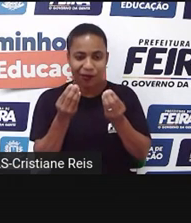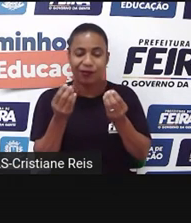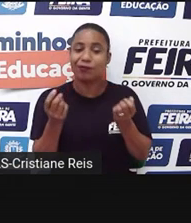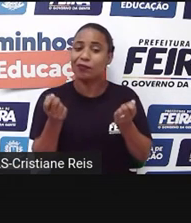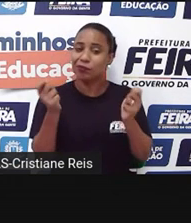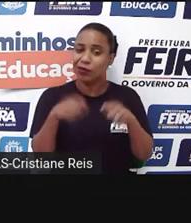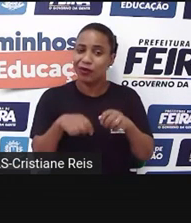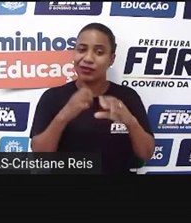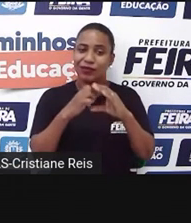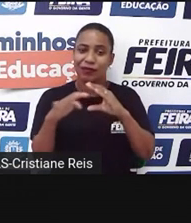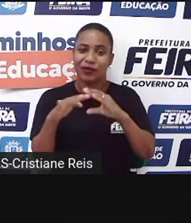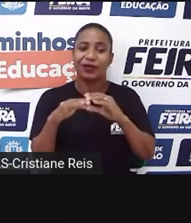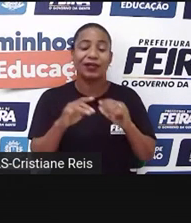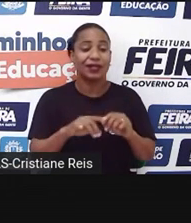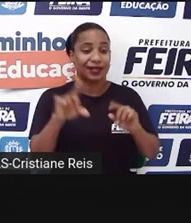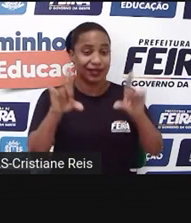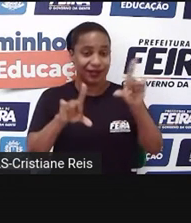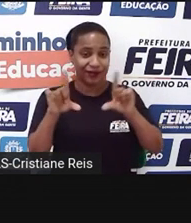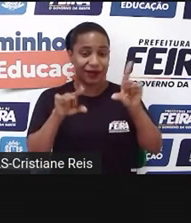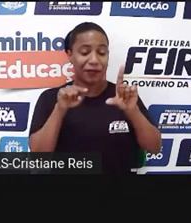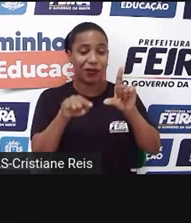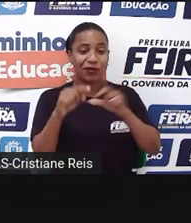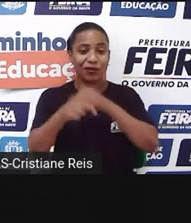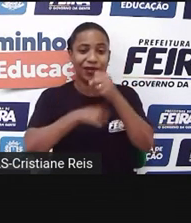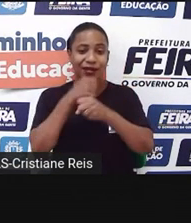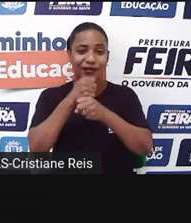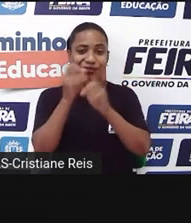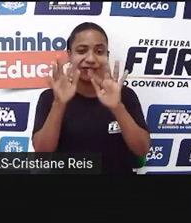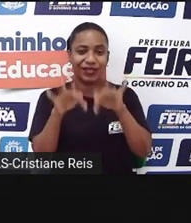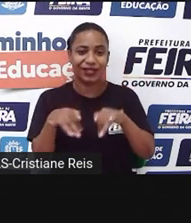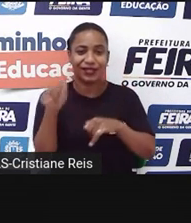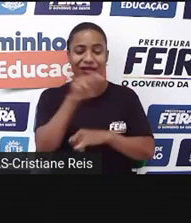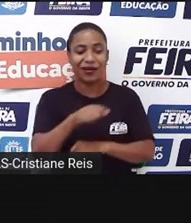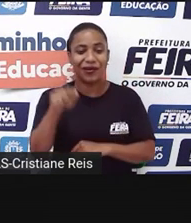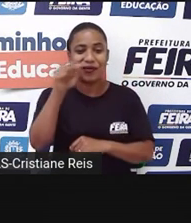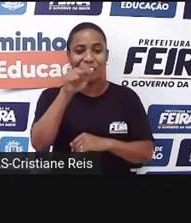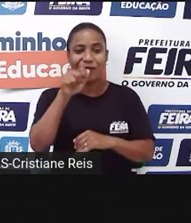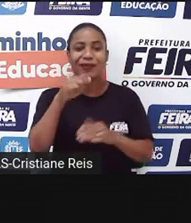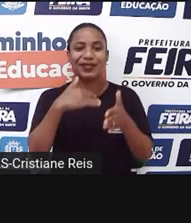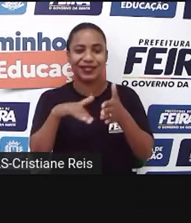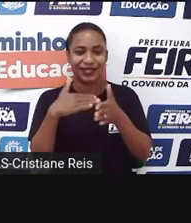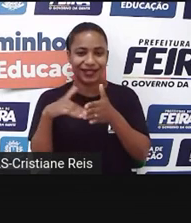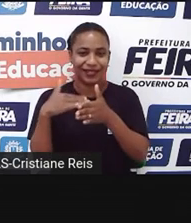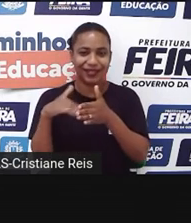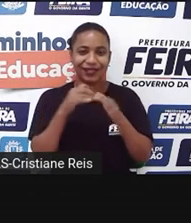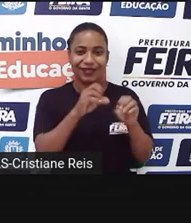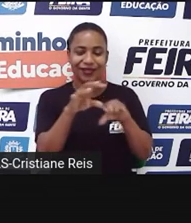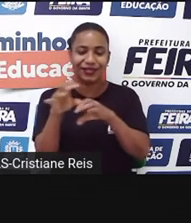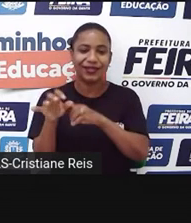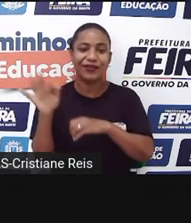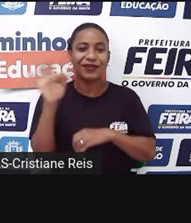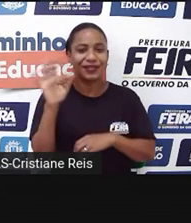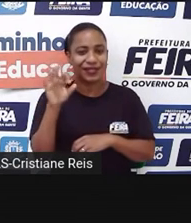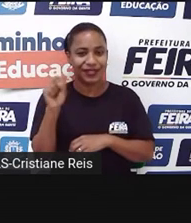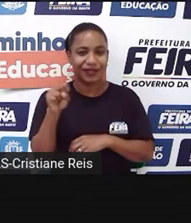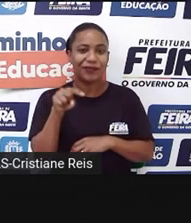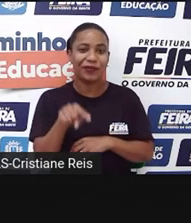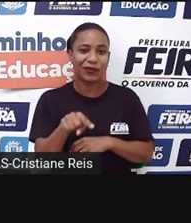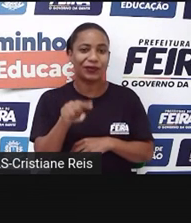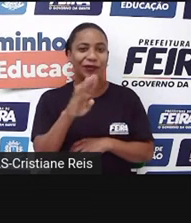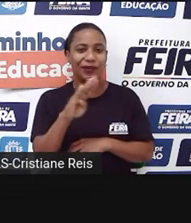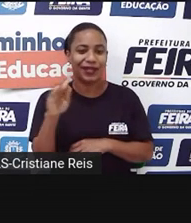o e-mail tv.anosfinais arroba seduc.feiradesantana.ba.gov